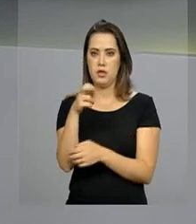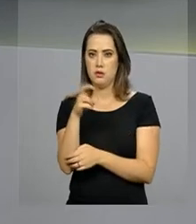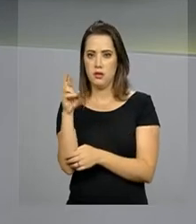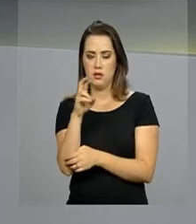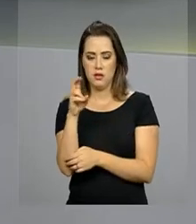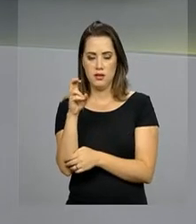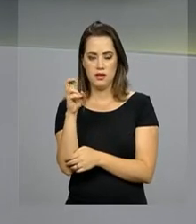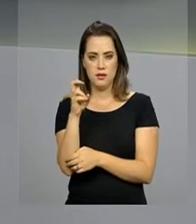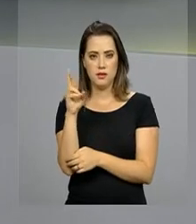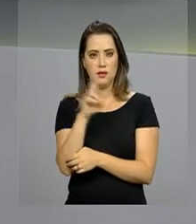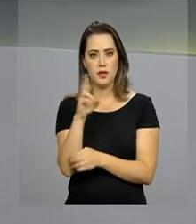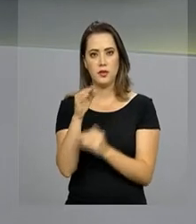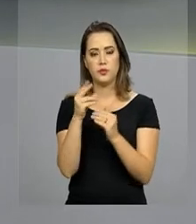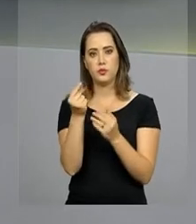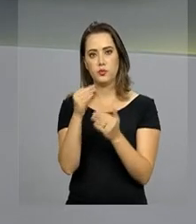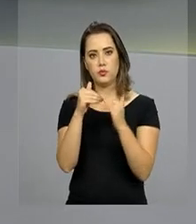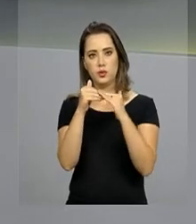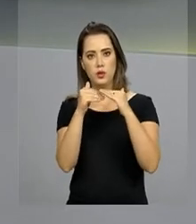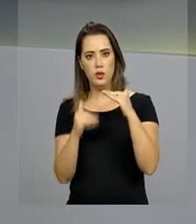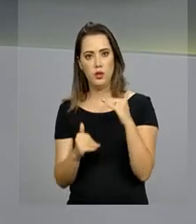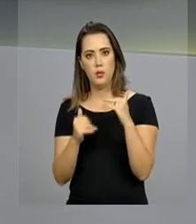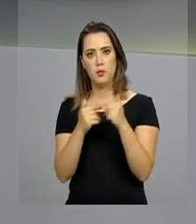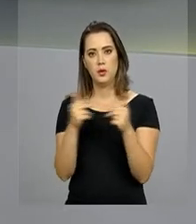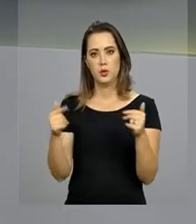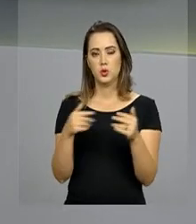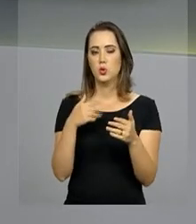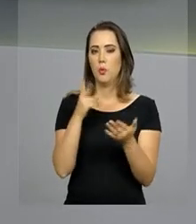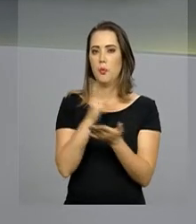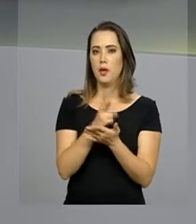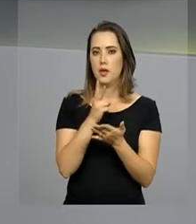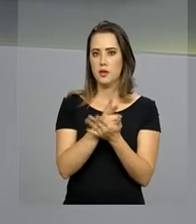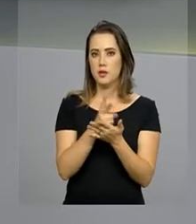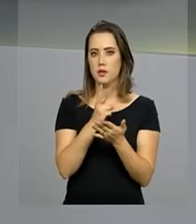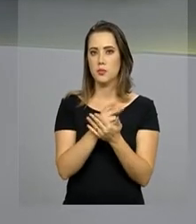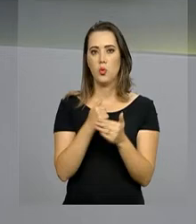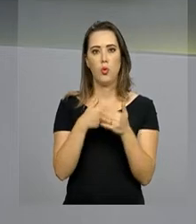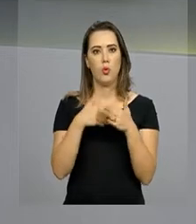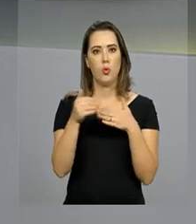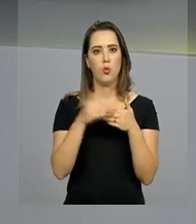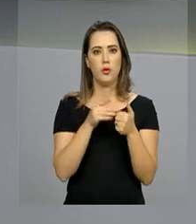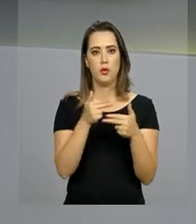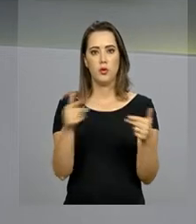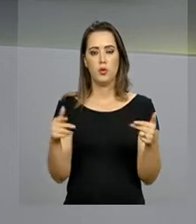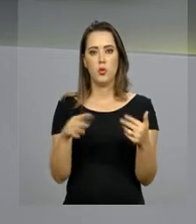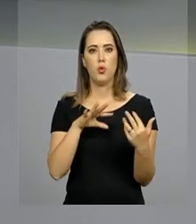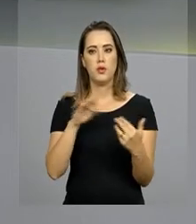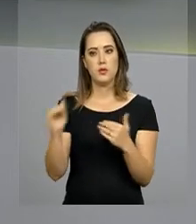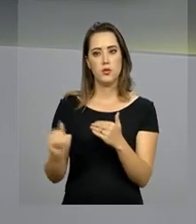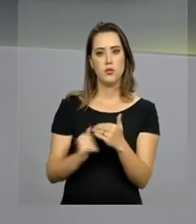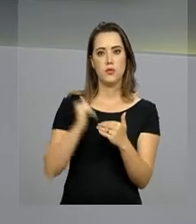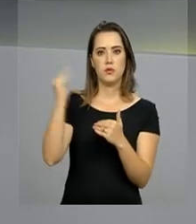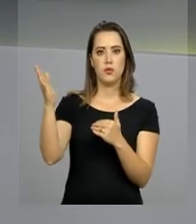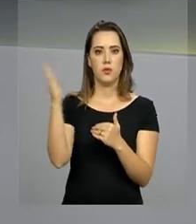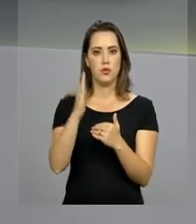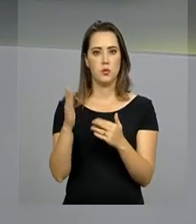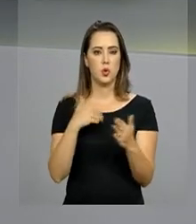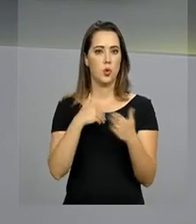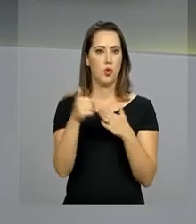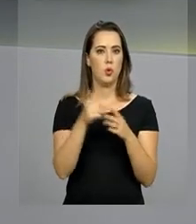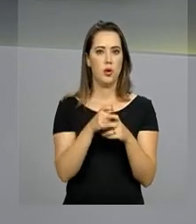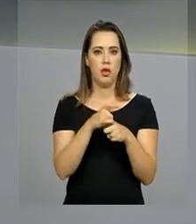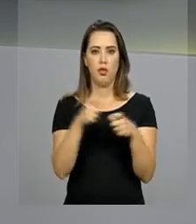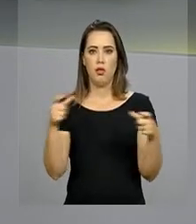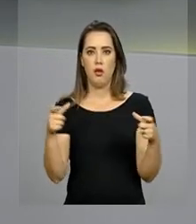outras empresas, será o mesmo para qualquer mercadoria internacional, independentemente de tamanho,